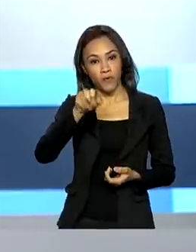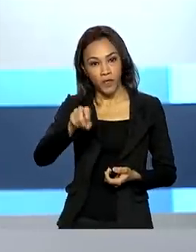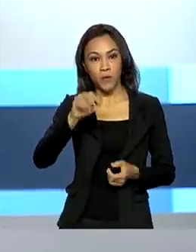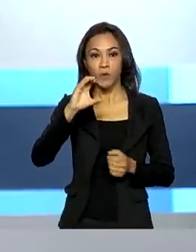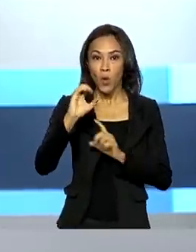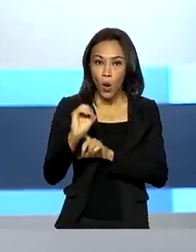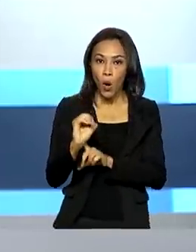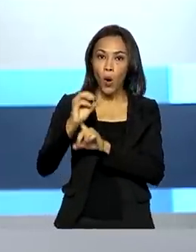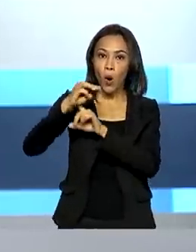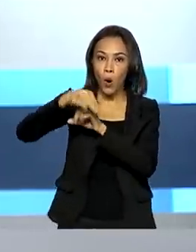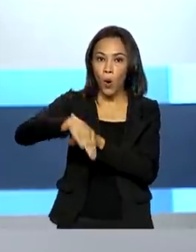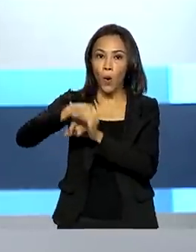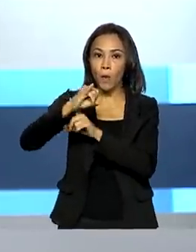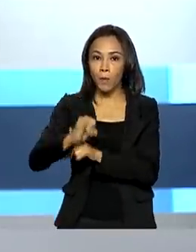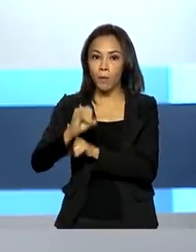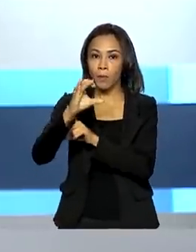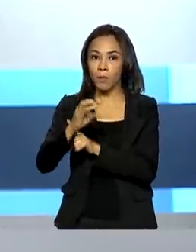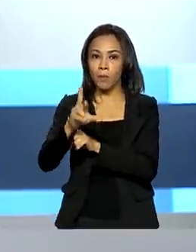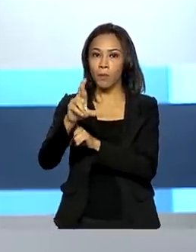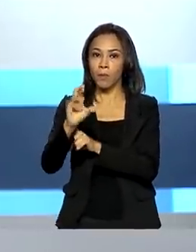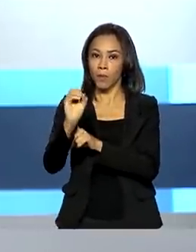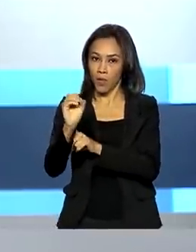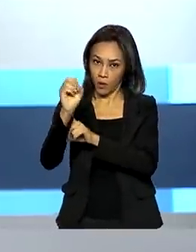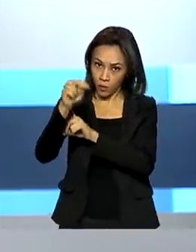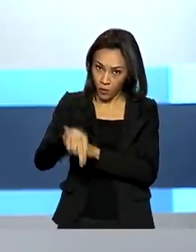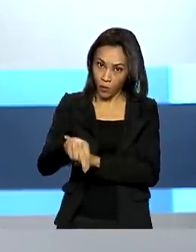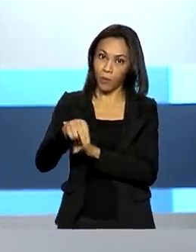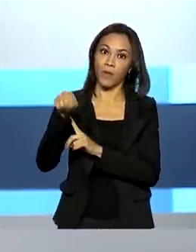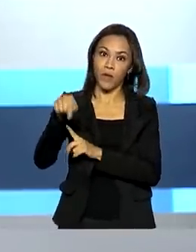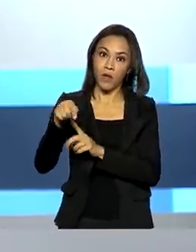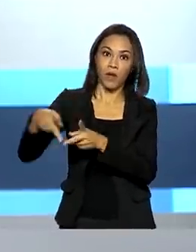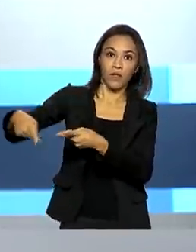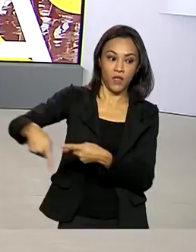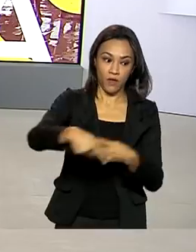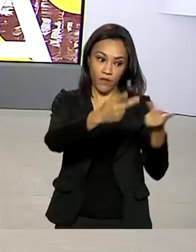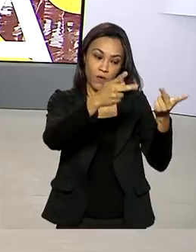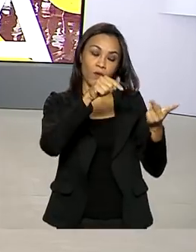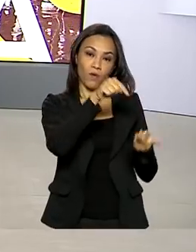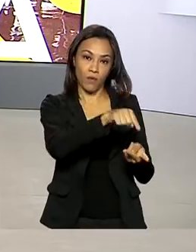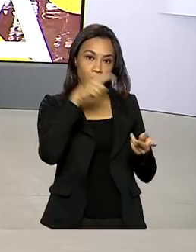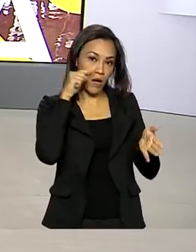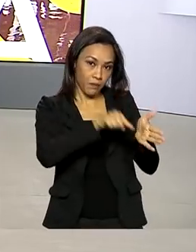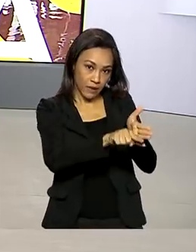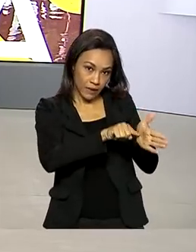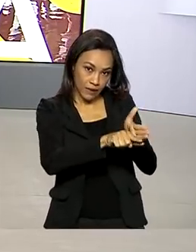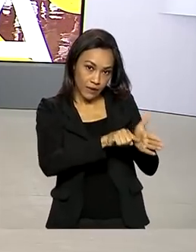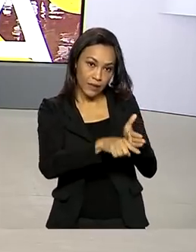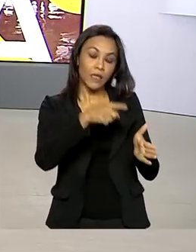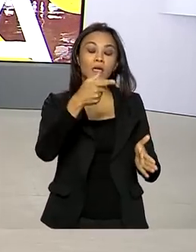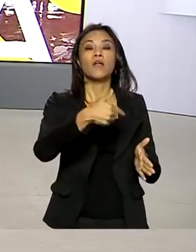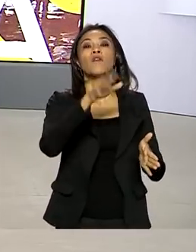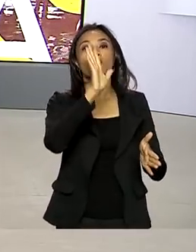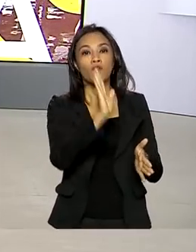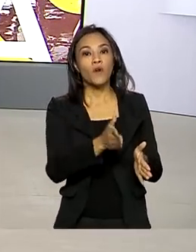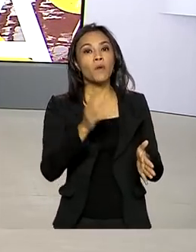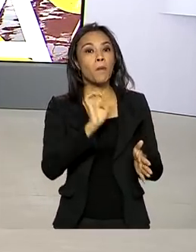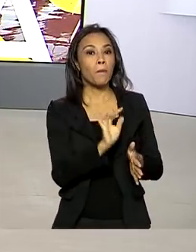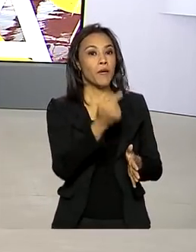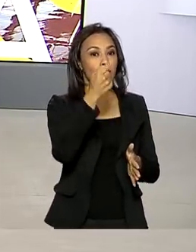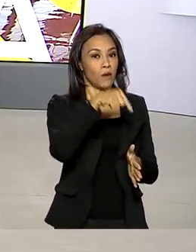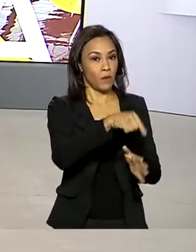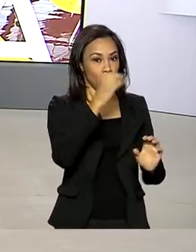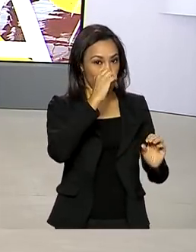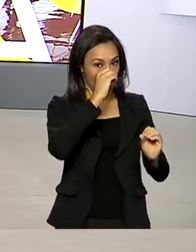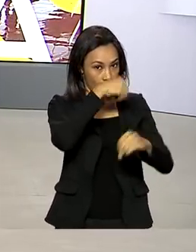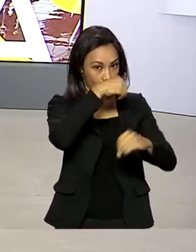coronavírus. A Anvisa foi a responsável por enviar o material para o Instituto. Os primeiros exames foram feitos pelo laboratório